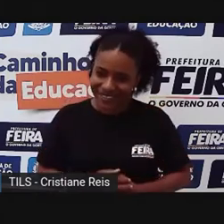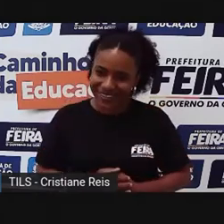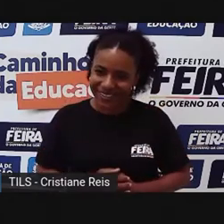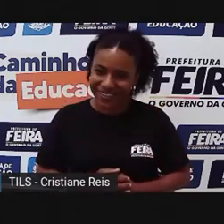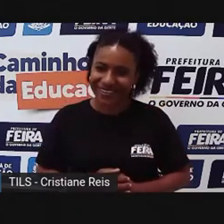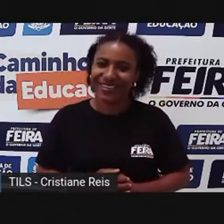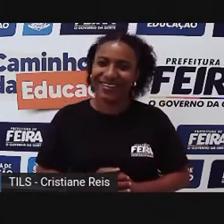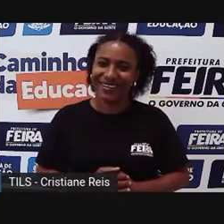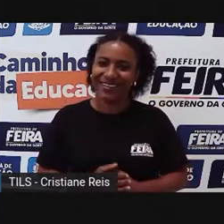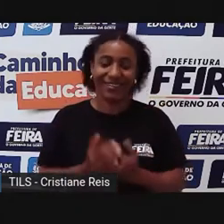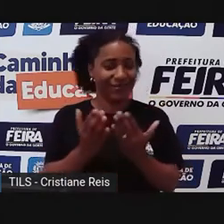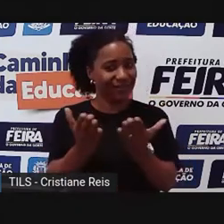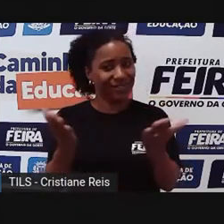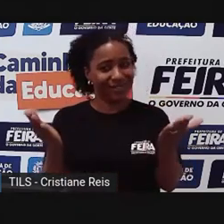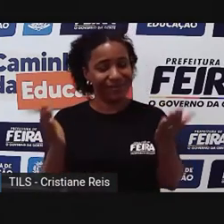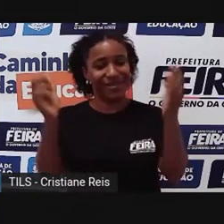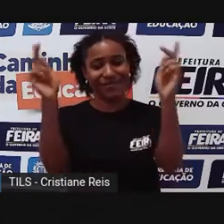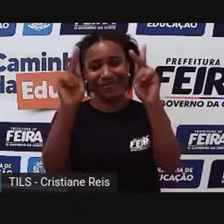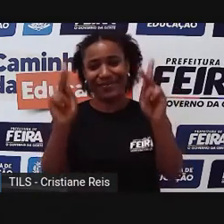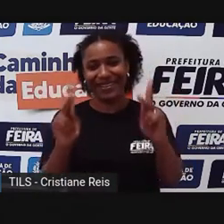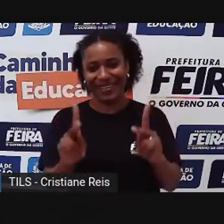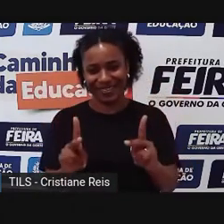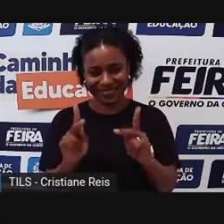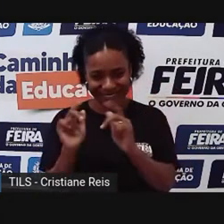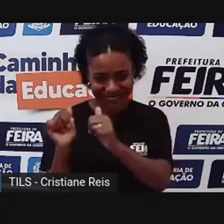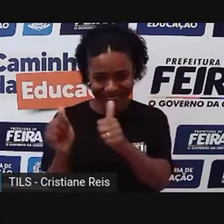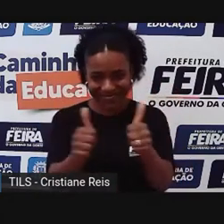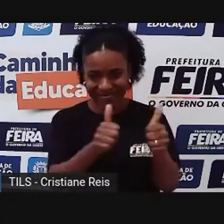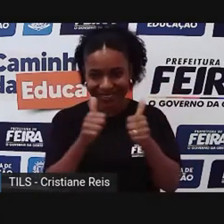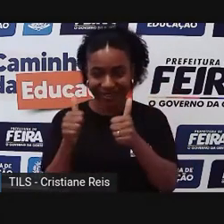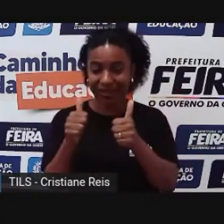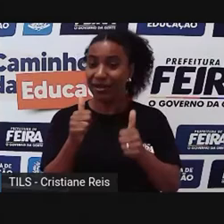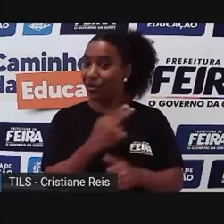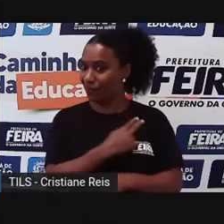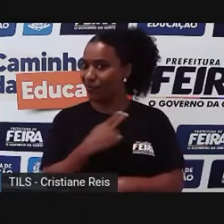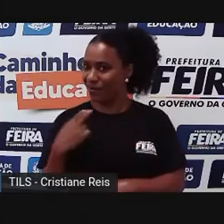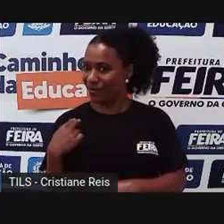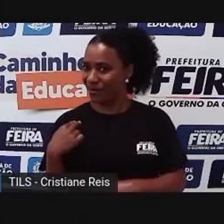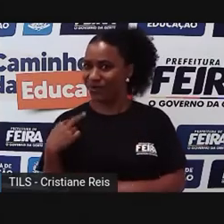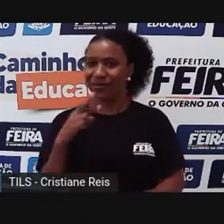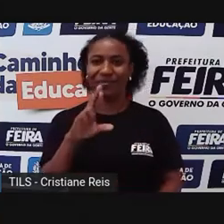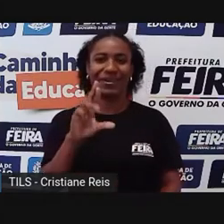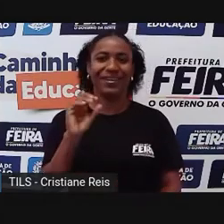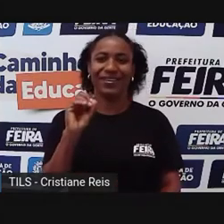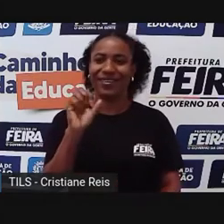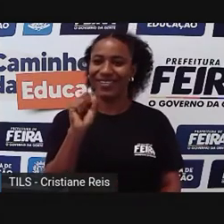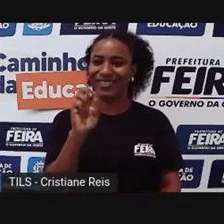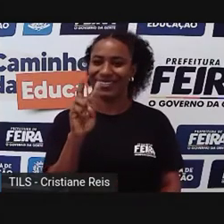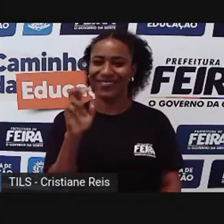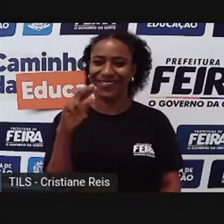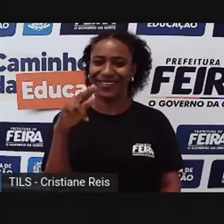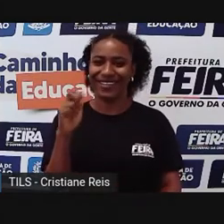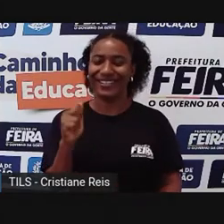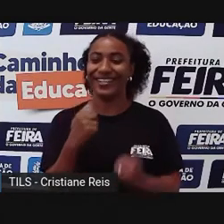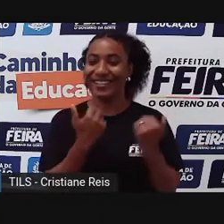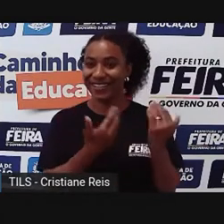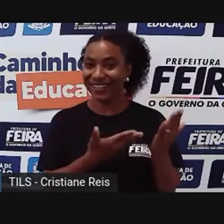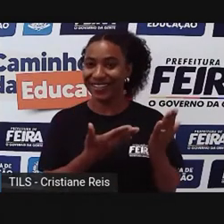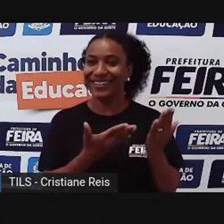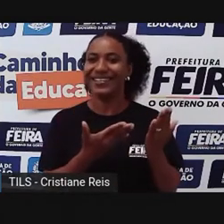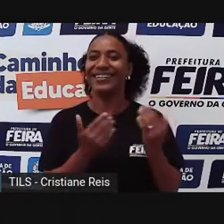também esteja na maior paz do Senhor. Eu sou a professora Rosa Evânia, a nossa colega que está aqui do lado é